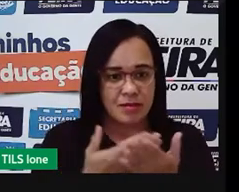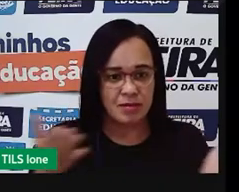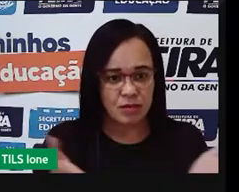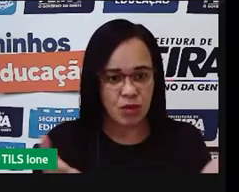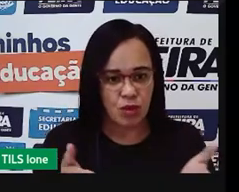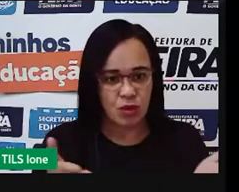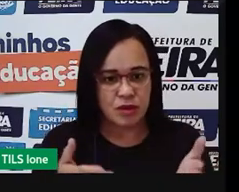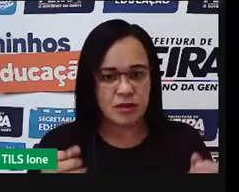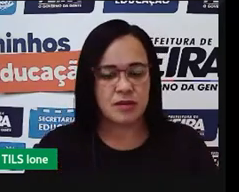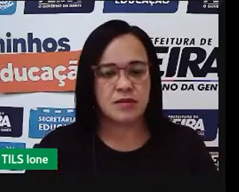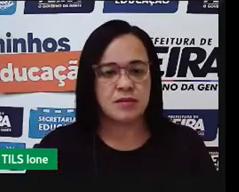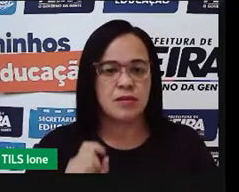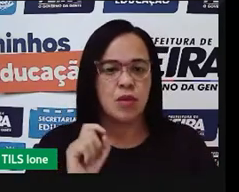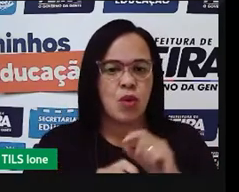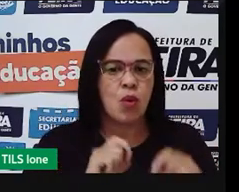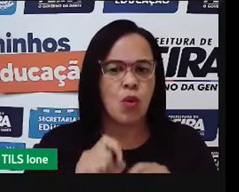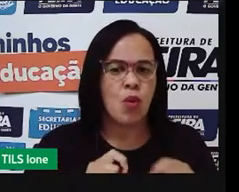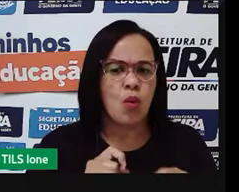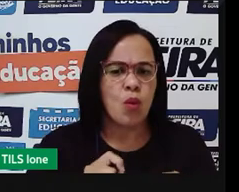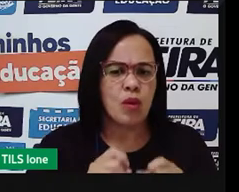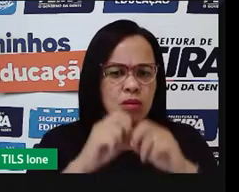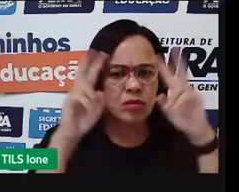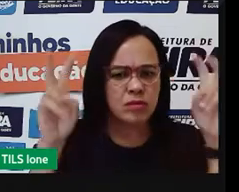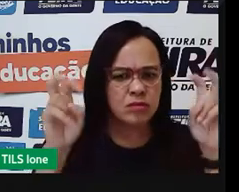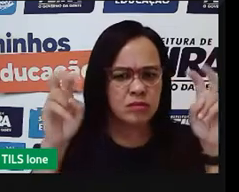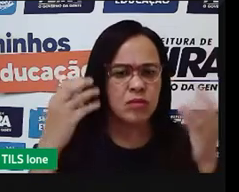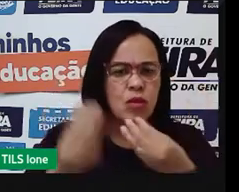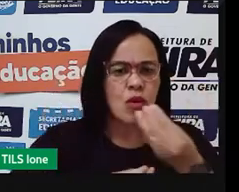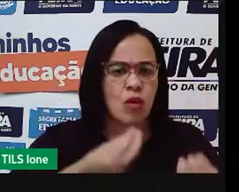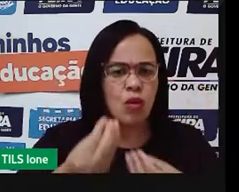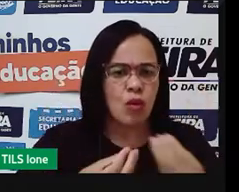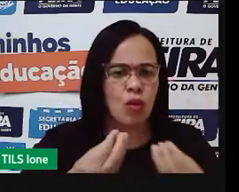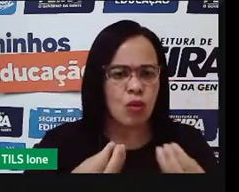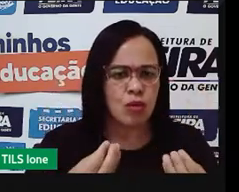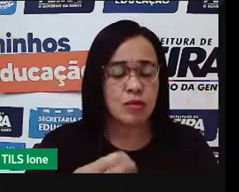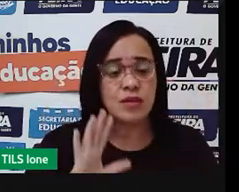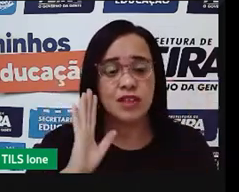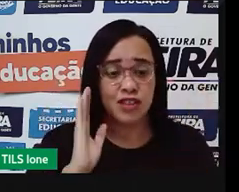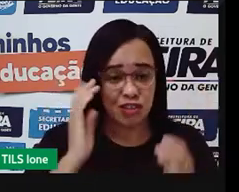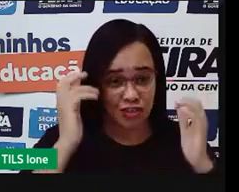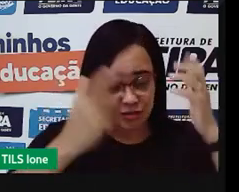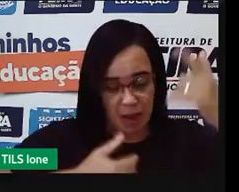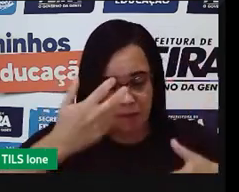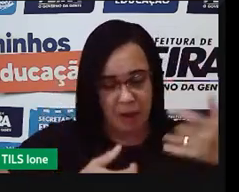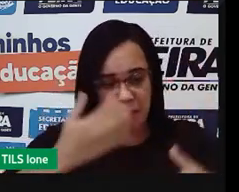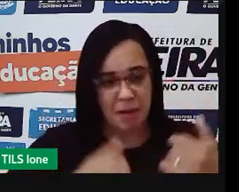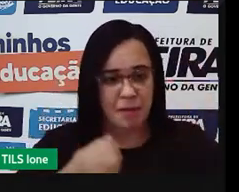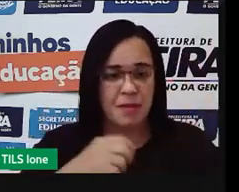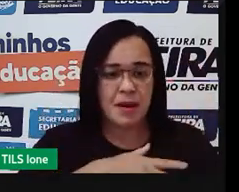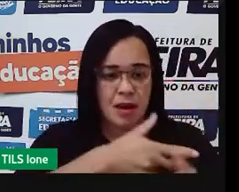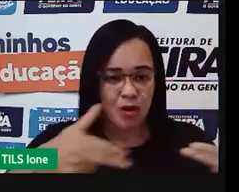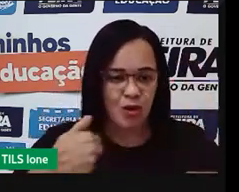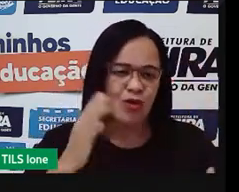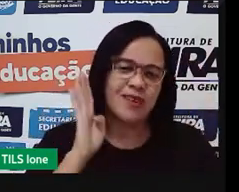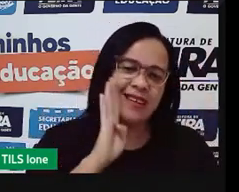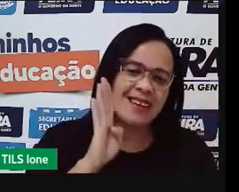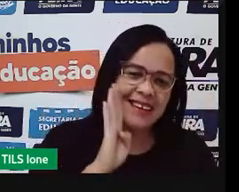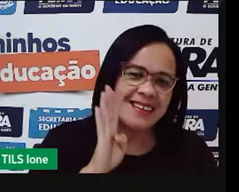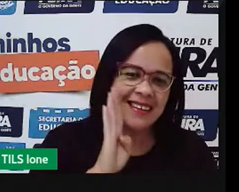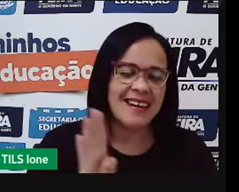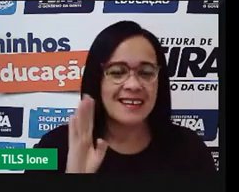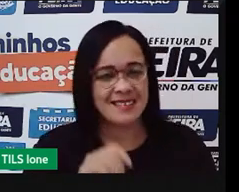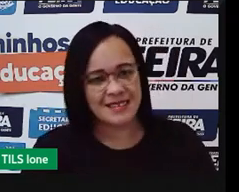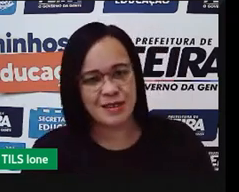Bom, o será que nós vamos estudar hoje, né? Já falamos de tantas coisas legais que geografia é uma ciência que traz para a realidade,